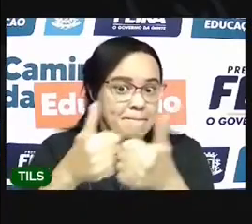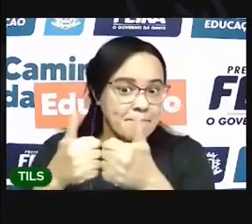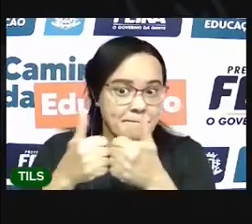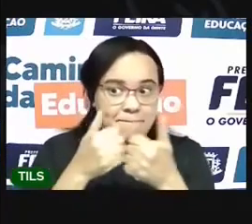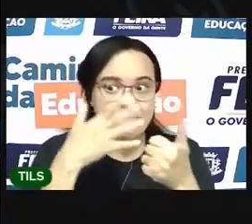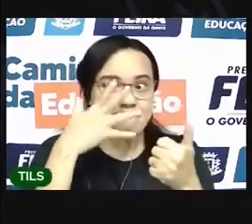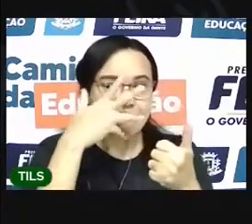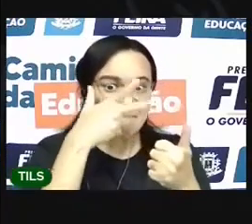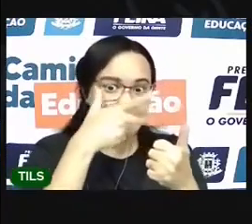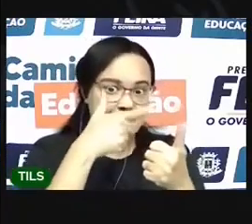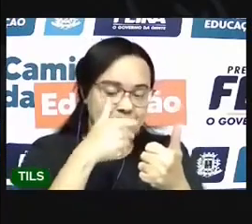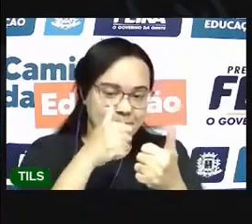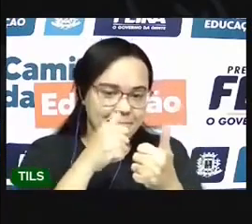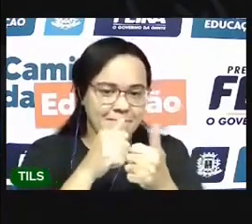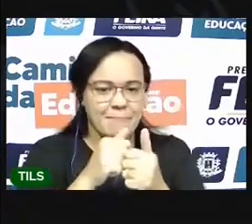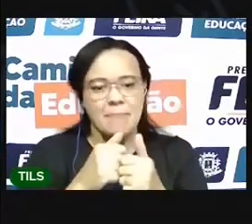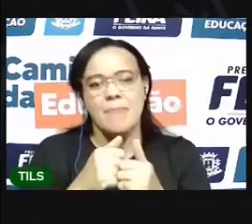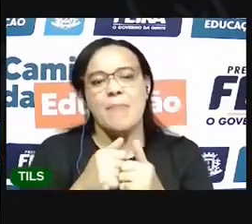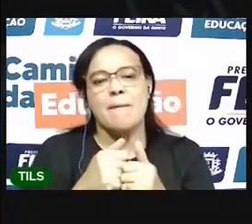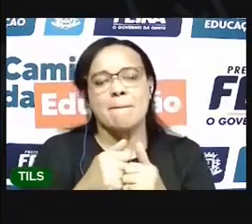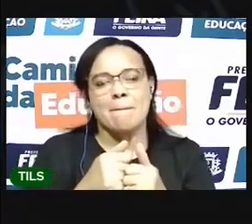Passa a mão dos lados